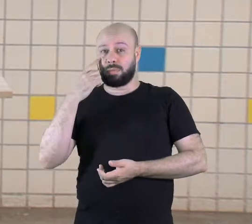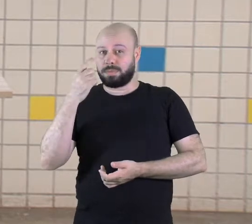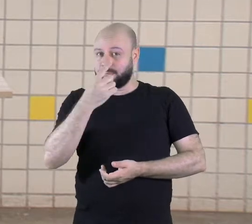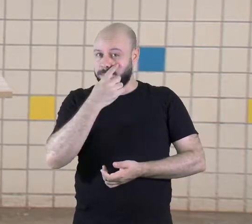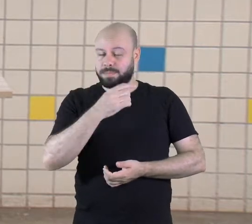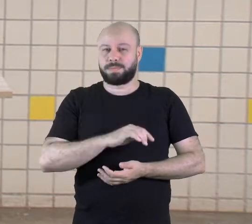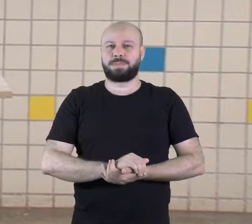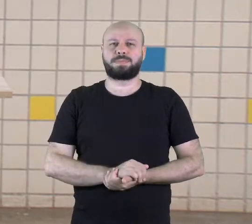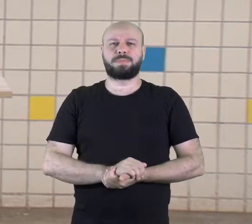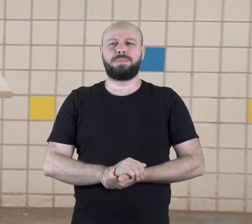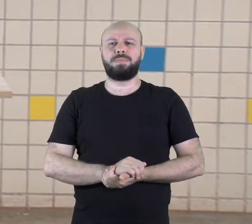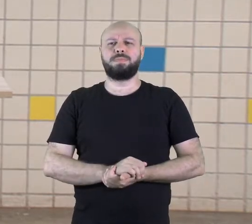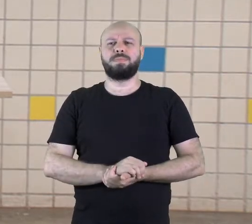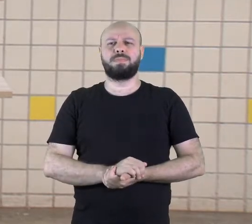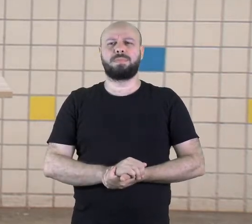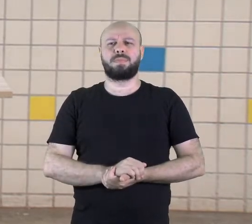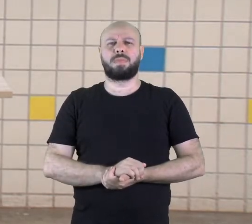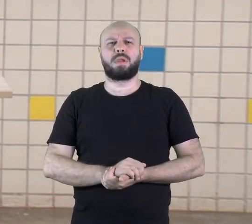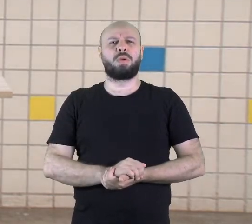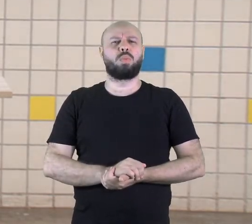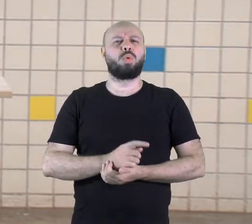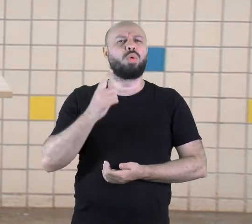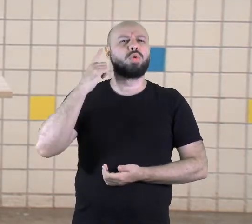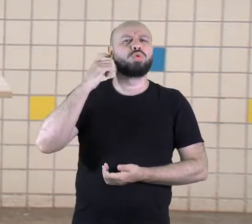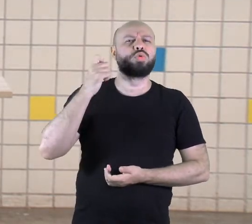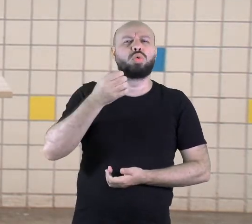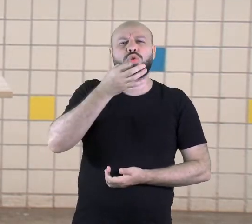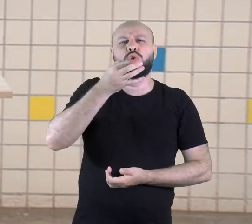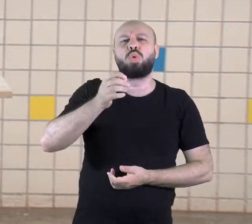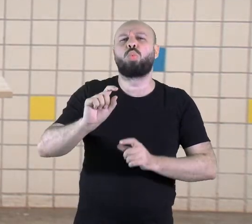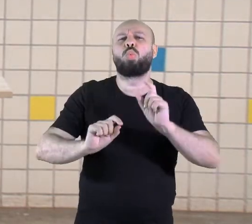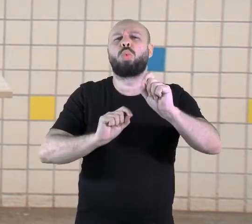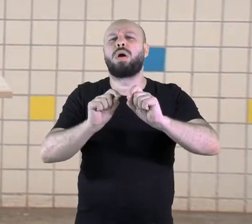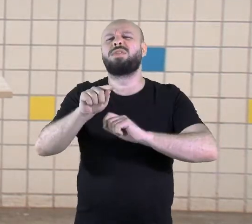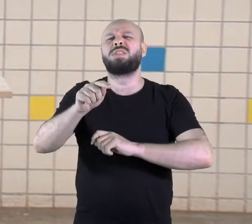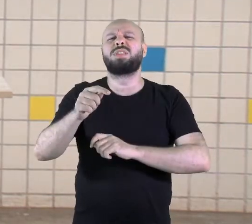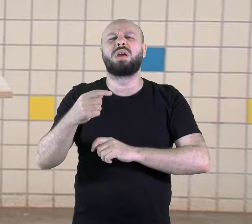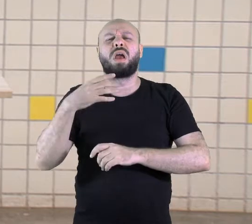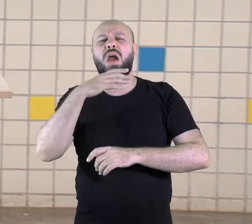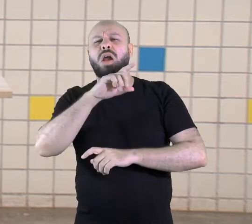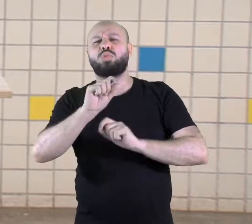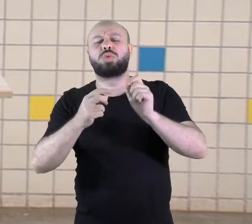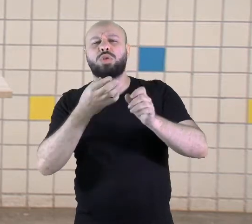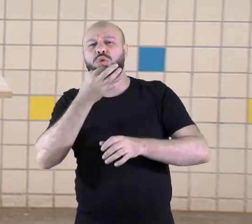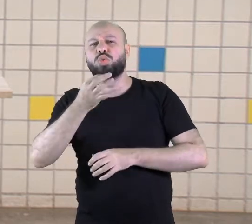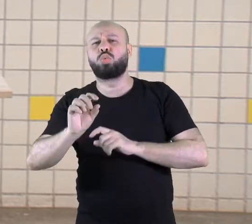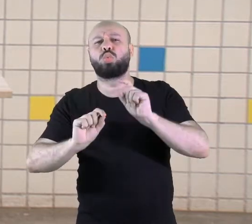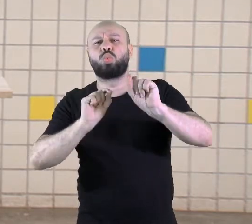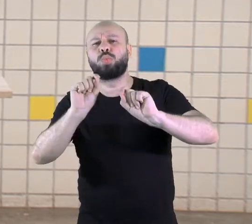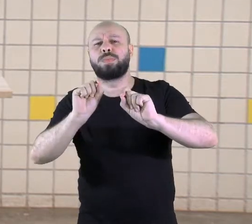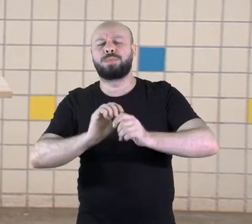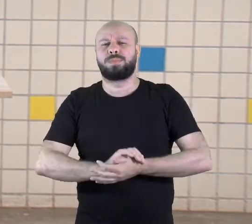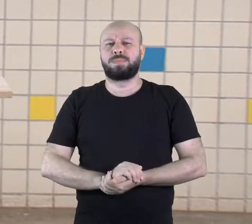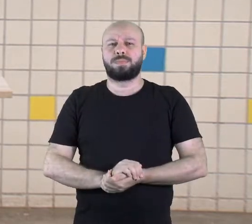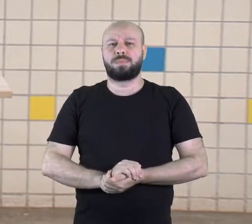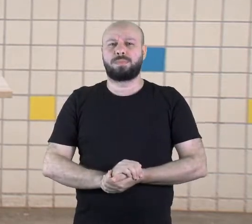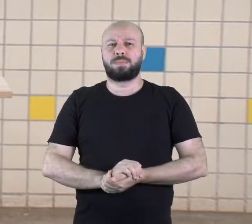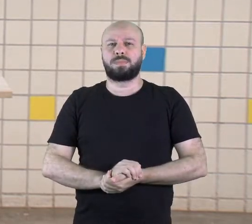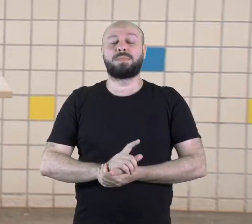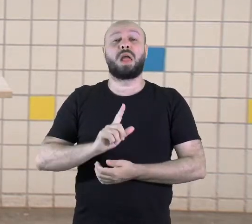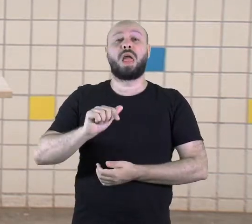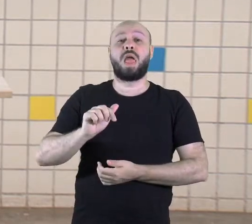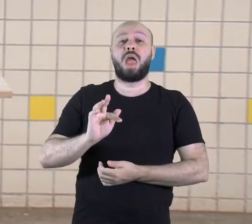O que é o som para você? O que você acha que seja o som para você? O som é aquela